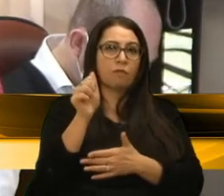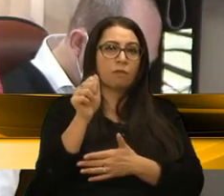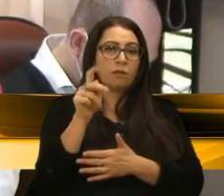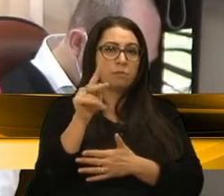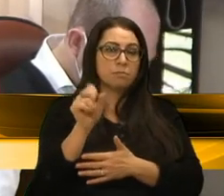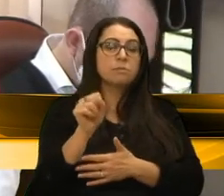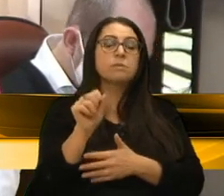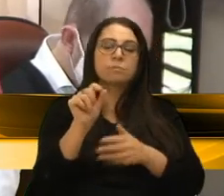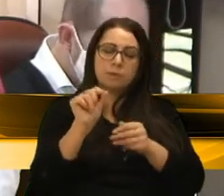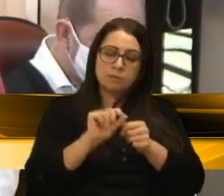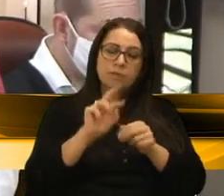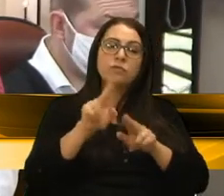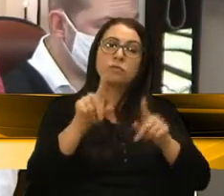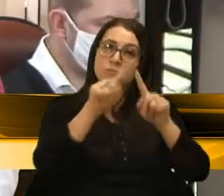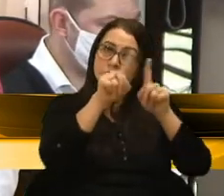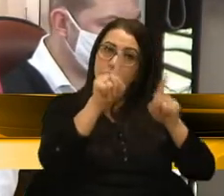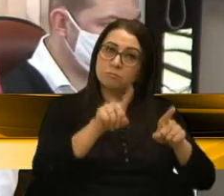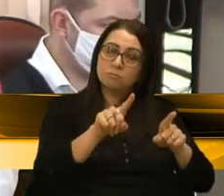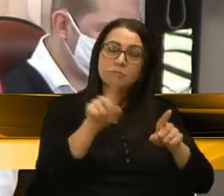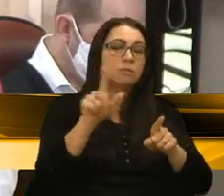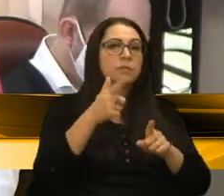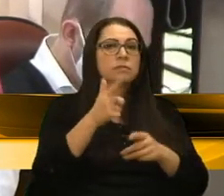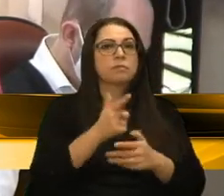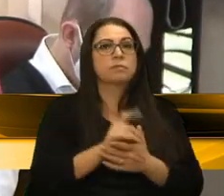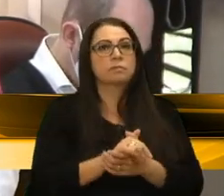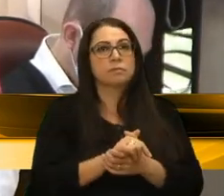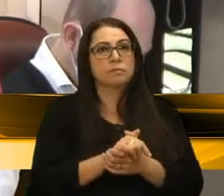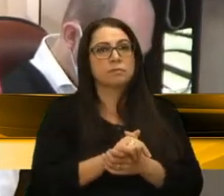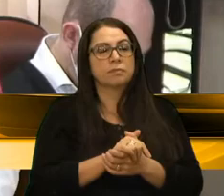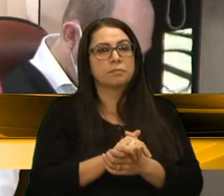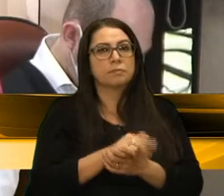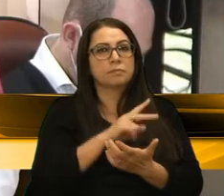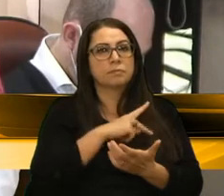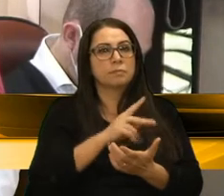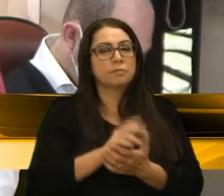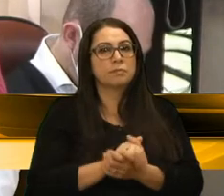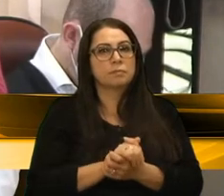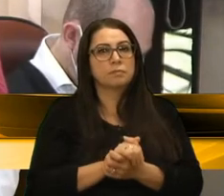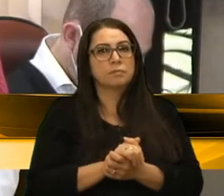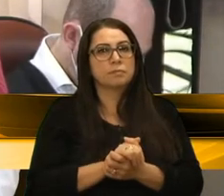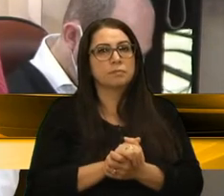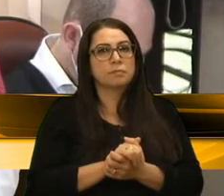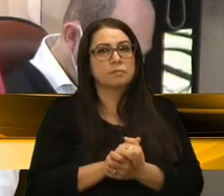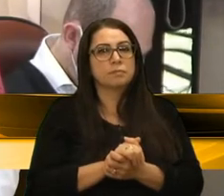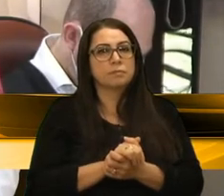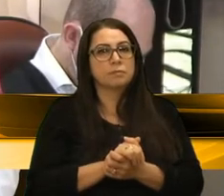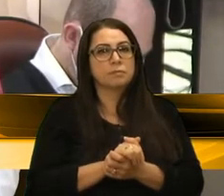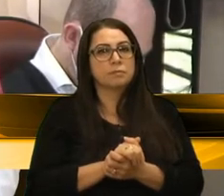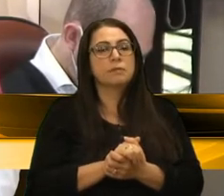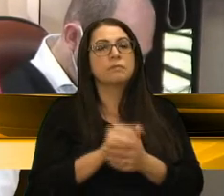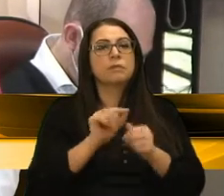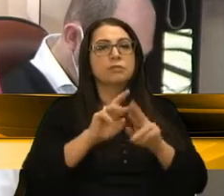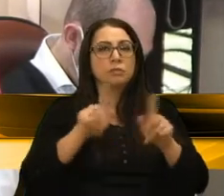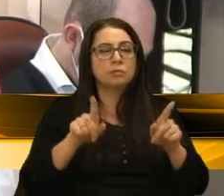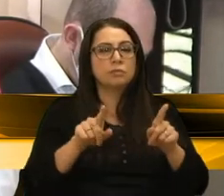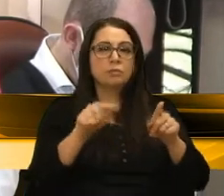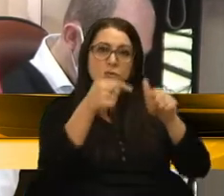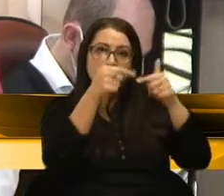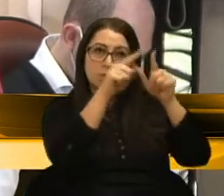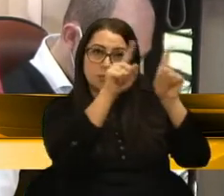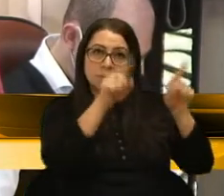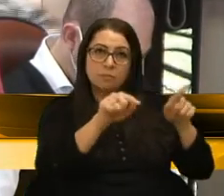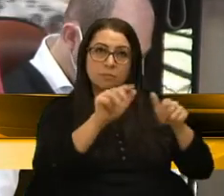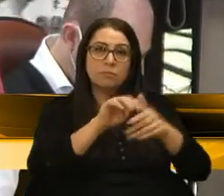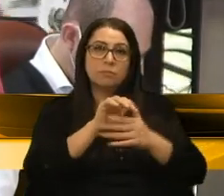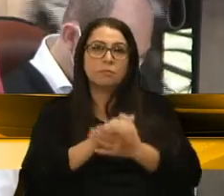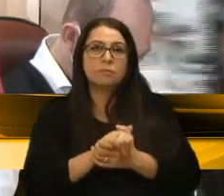para o trabalhador que não vai ter... Senhor presidente, faz diferença para o trabalhador que não vai